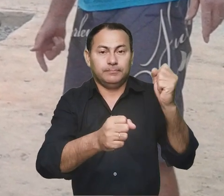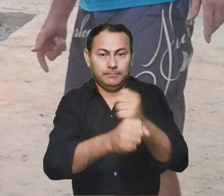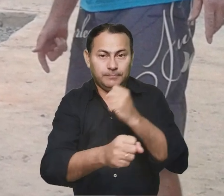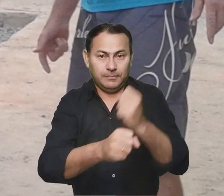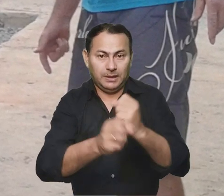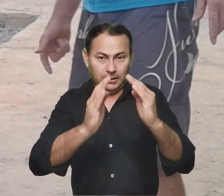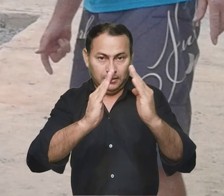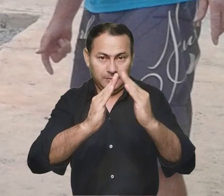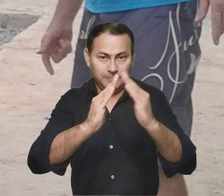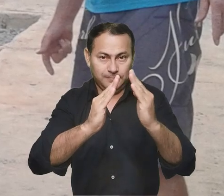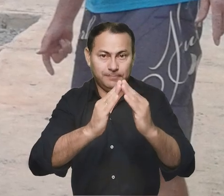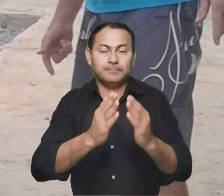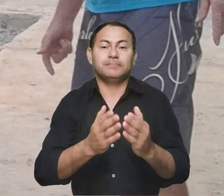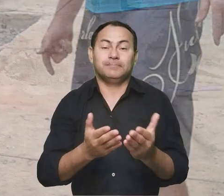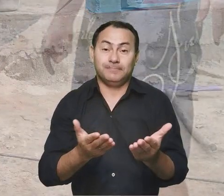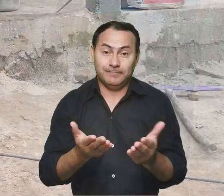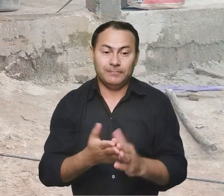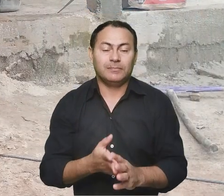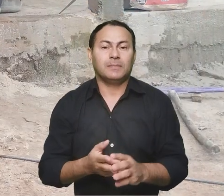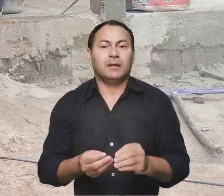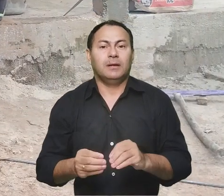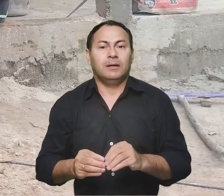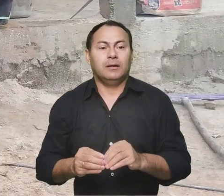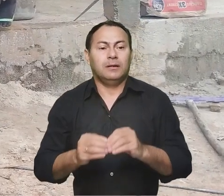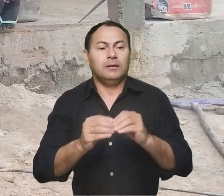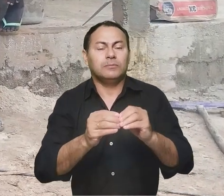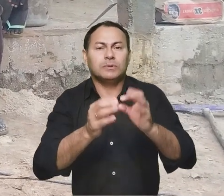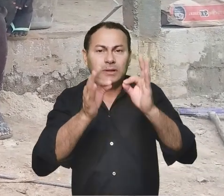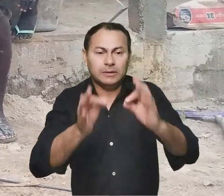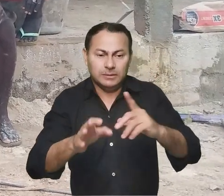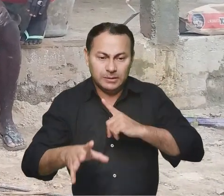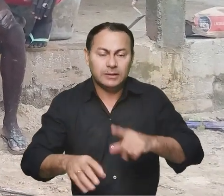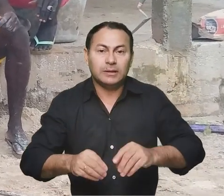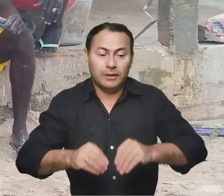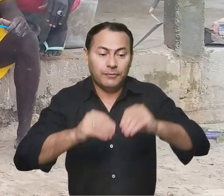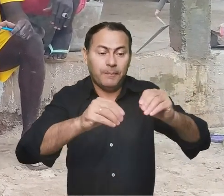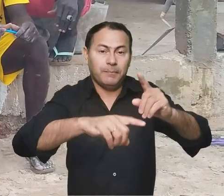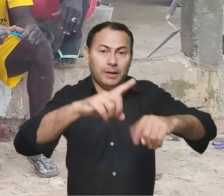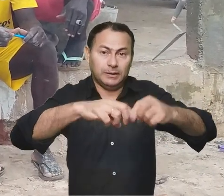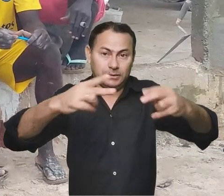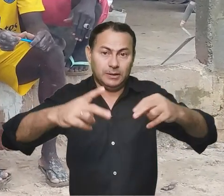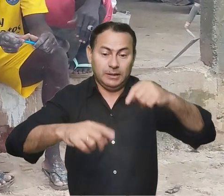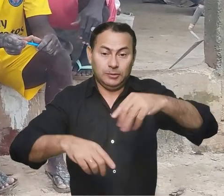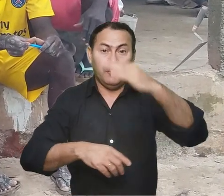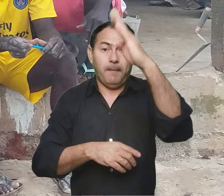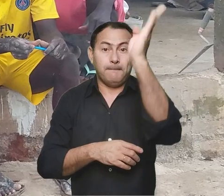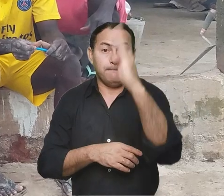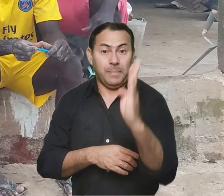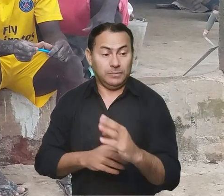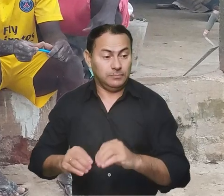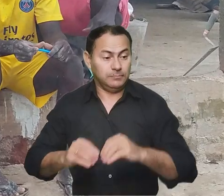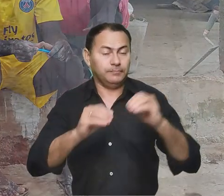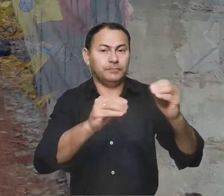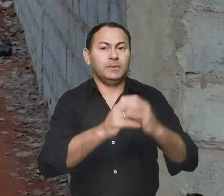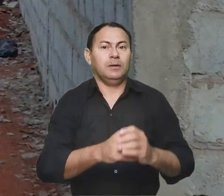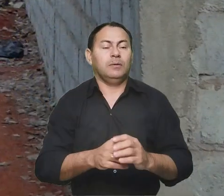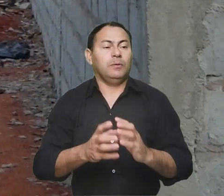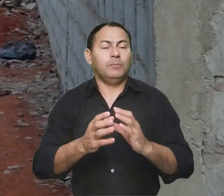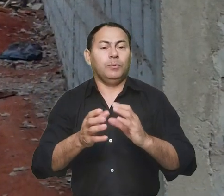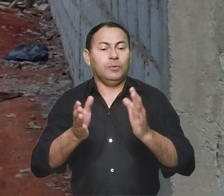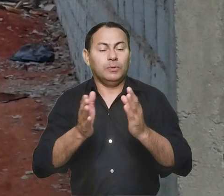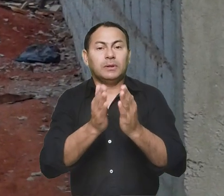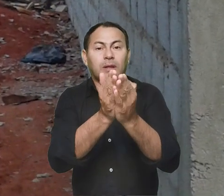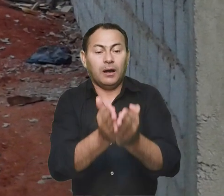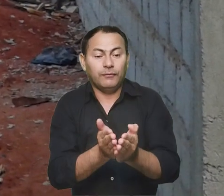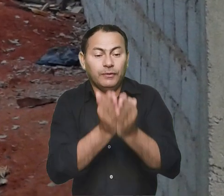a construir a casa. Levamos, com certeza, também material aqui do Brasil, por contêiner,